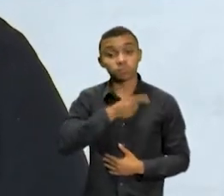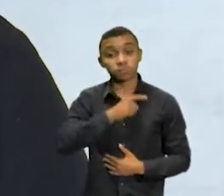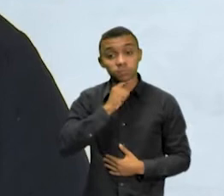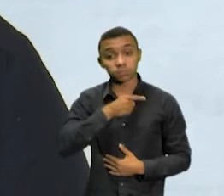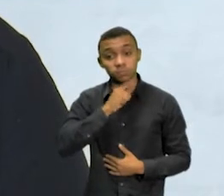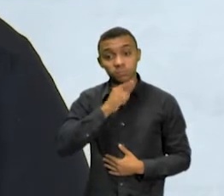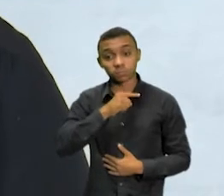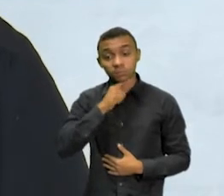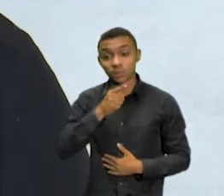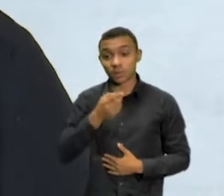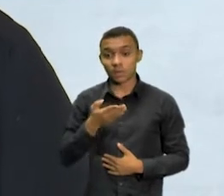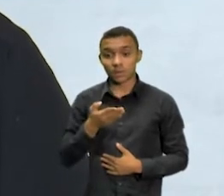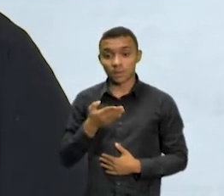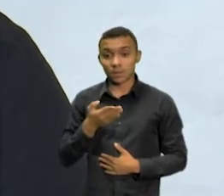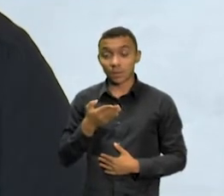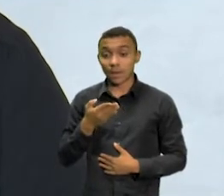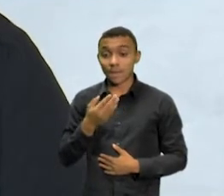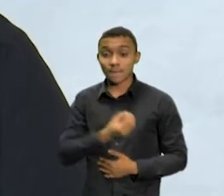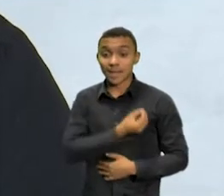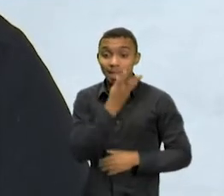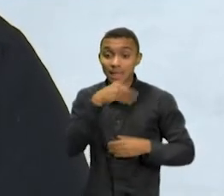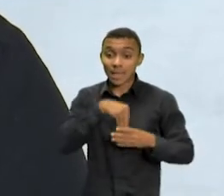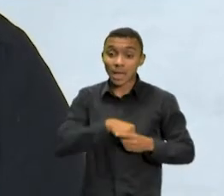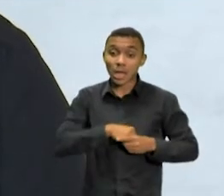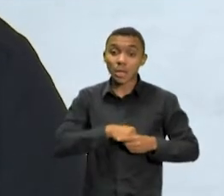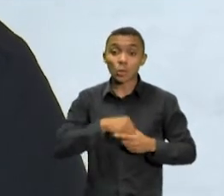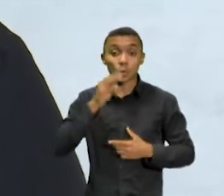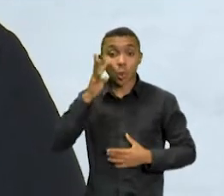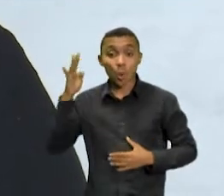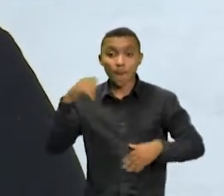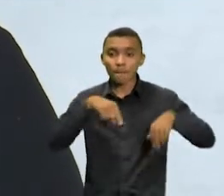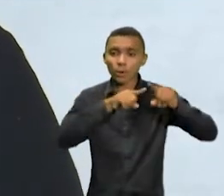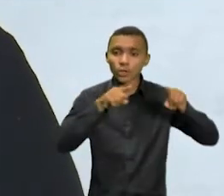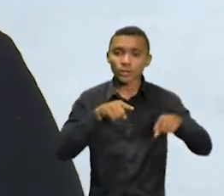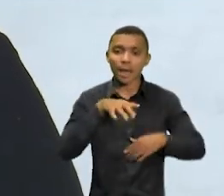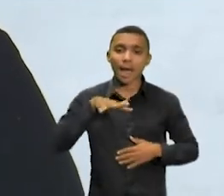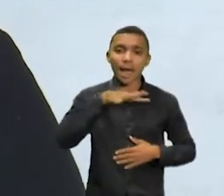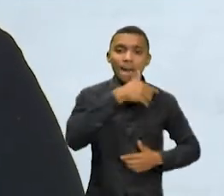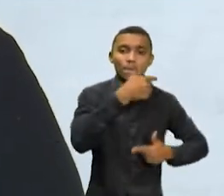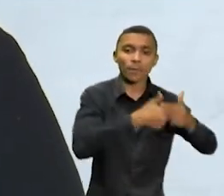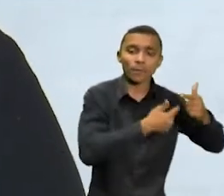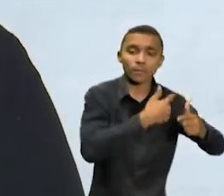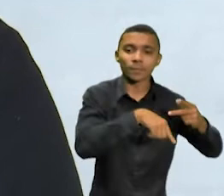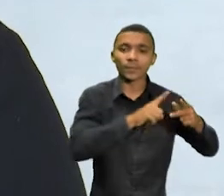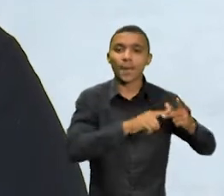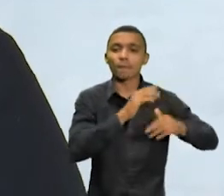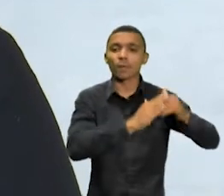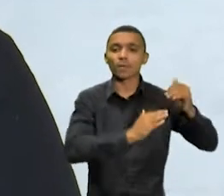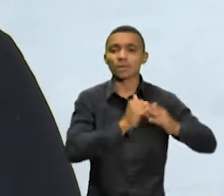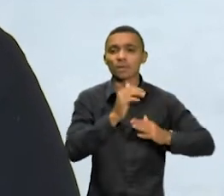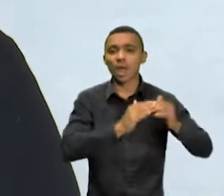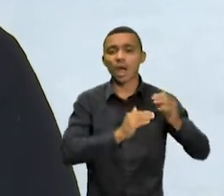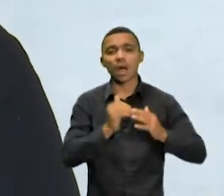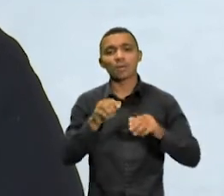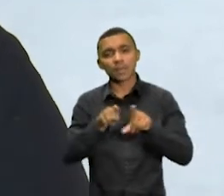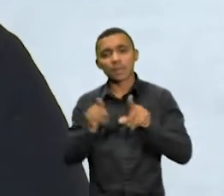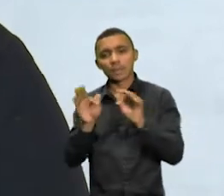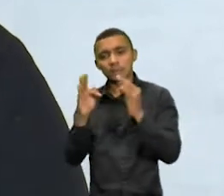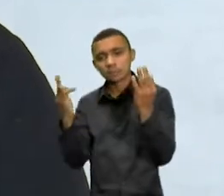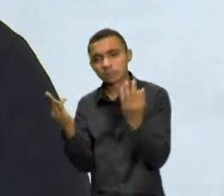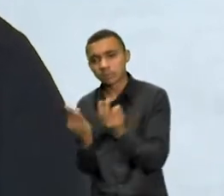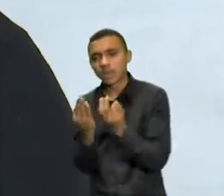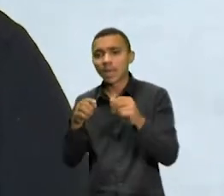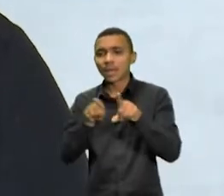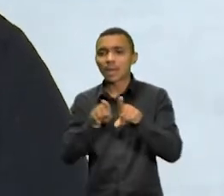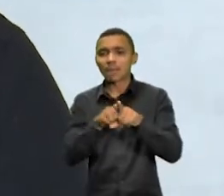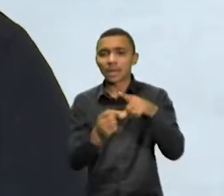qualquer projeto que você tenha, eu não estou falando nem só de profissional, eu estou falando do lado pessoal, do lado familiar, do lado empreendedor, de negócios